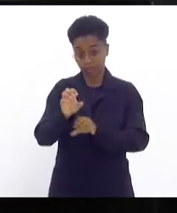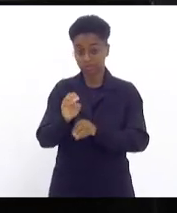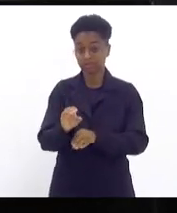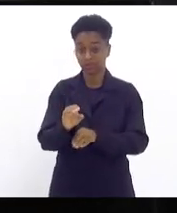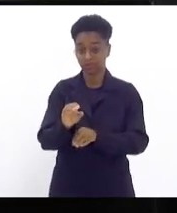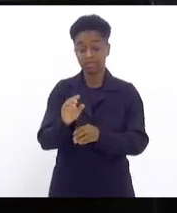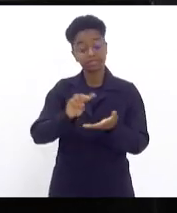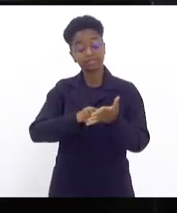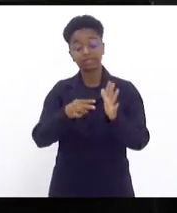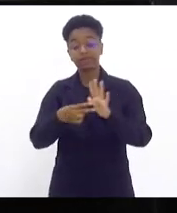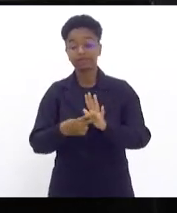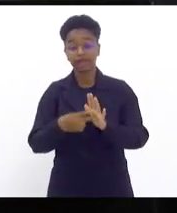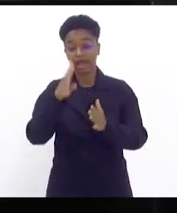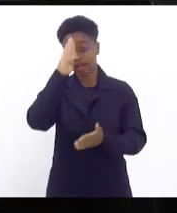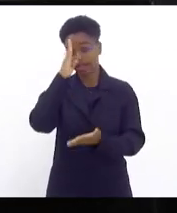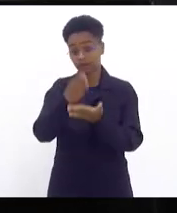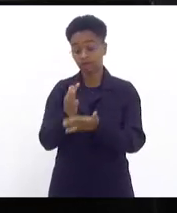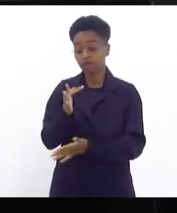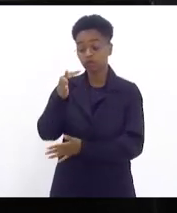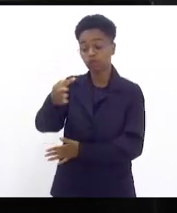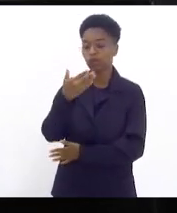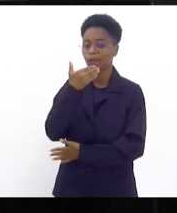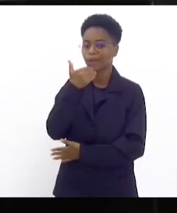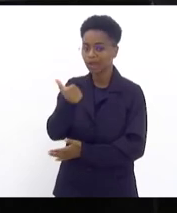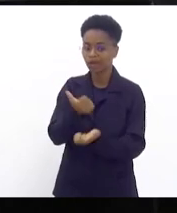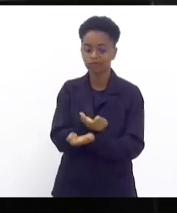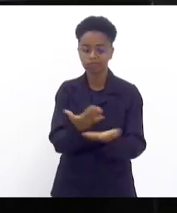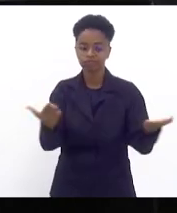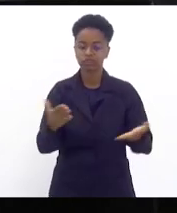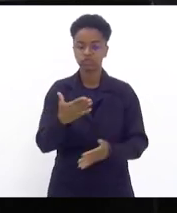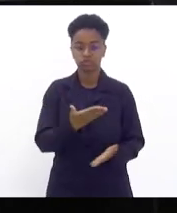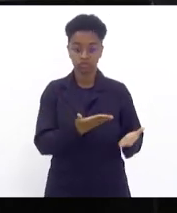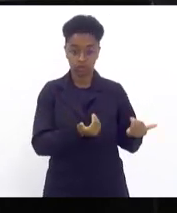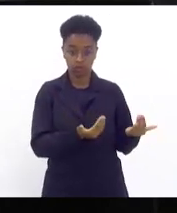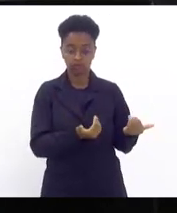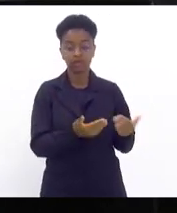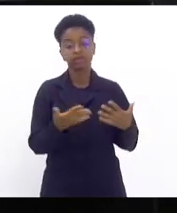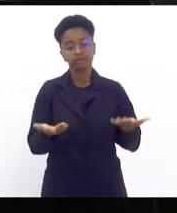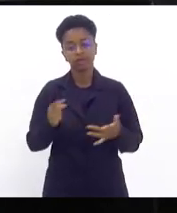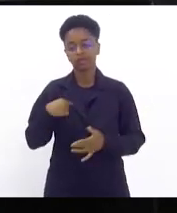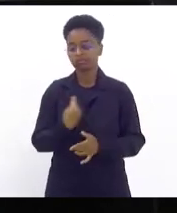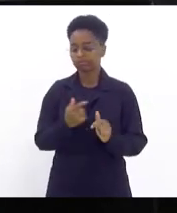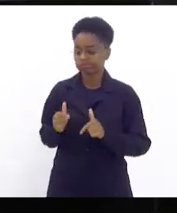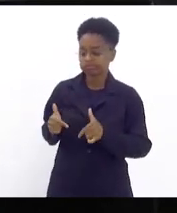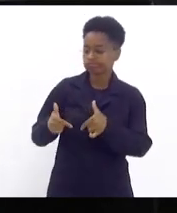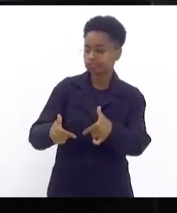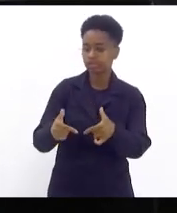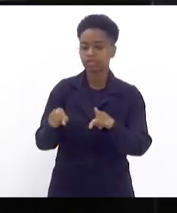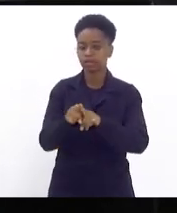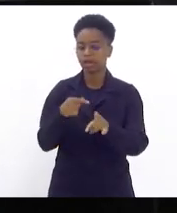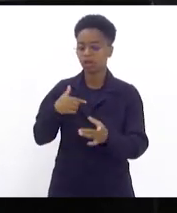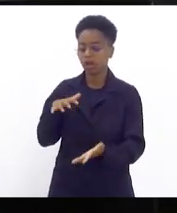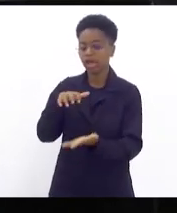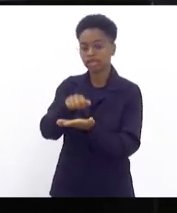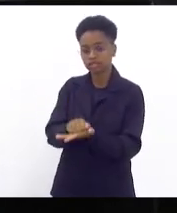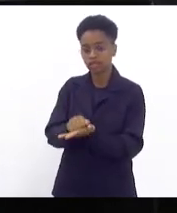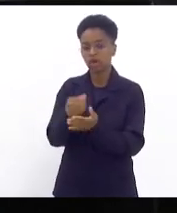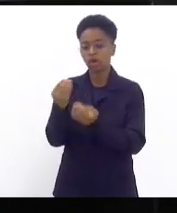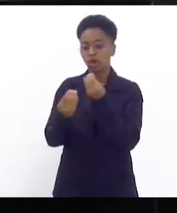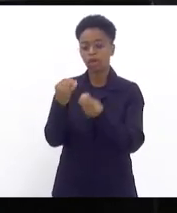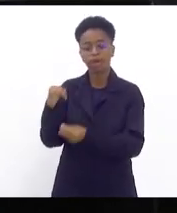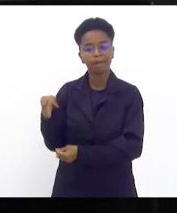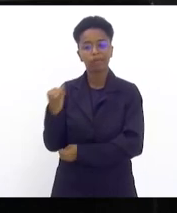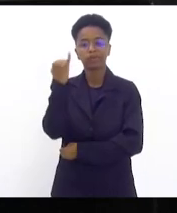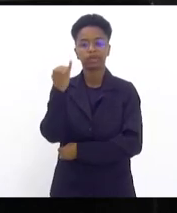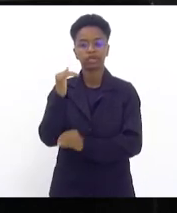é acreditar num futuro melhor para os nossos jovens. E assim a gente vem fazendo e deixo aqui registrado a importância das